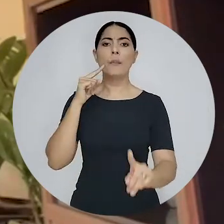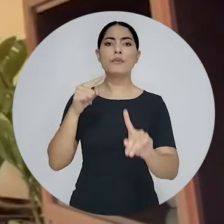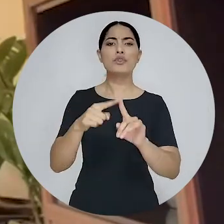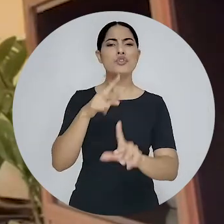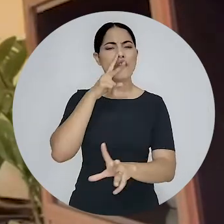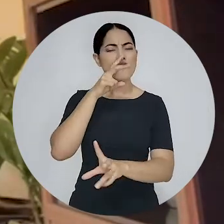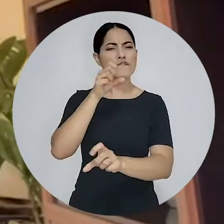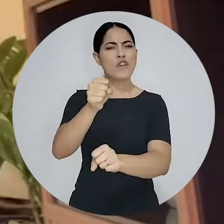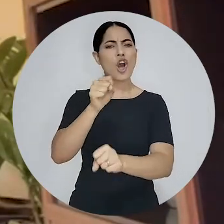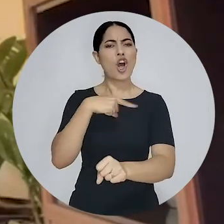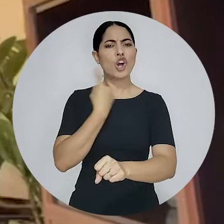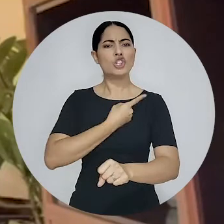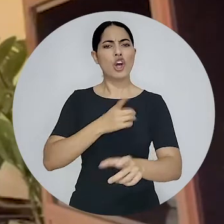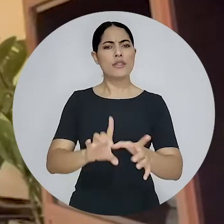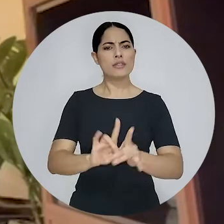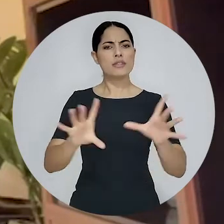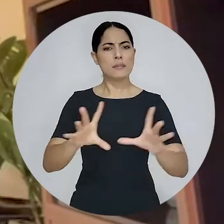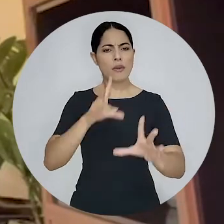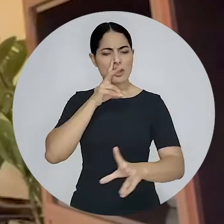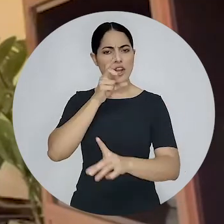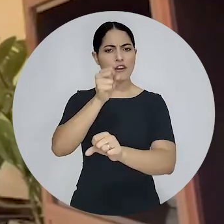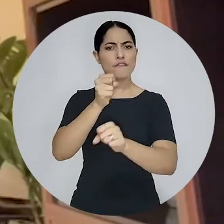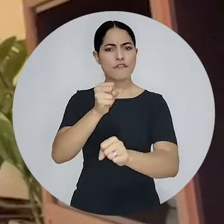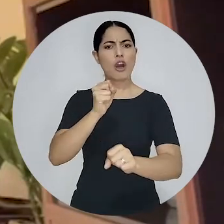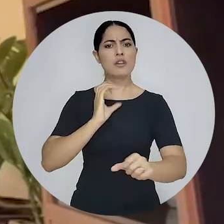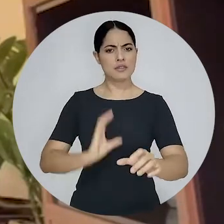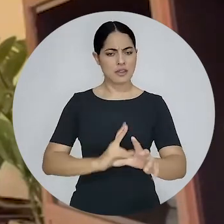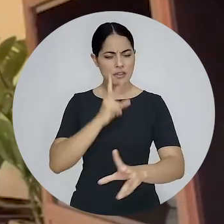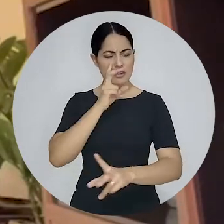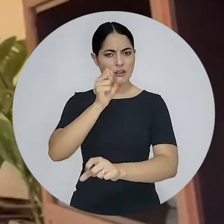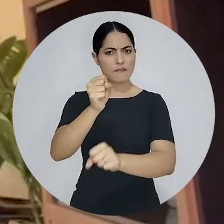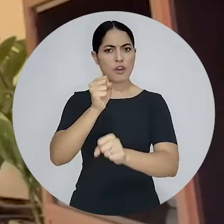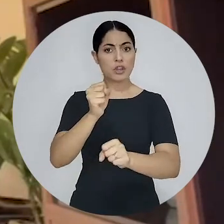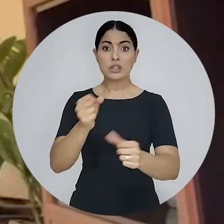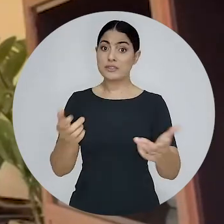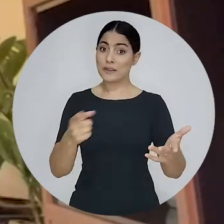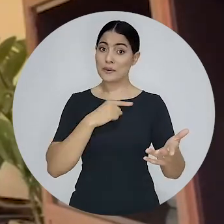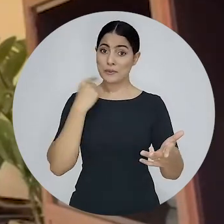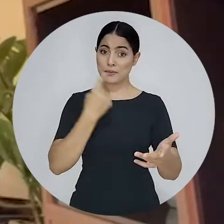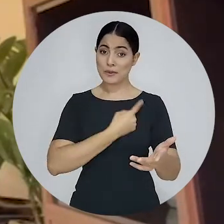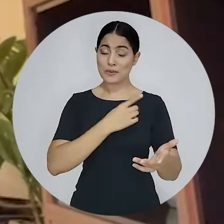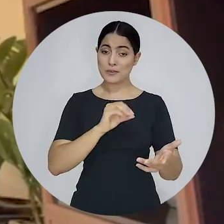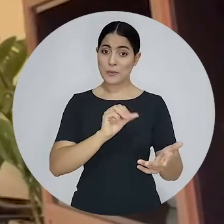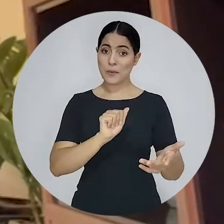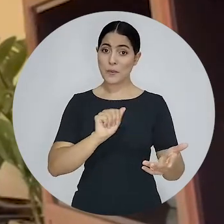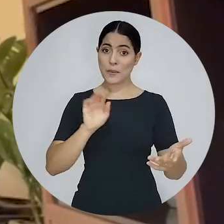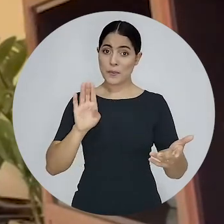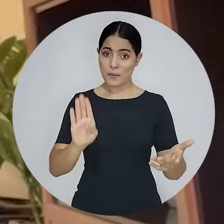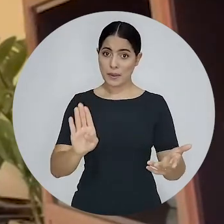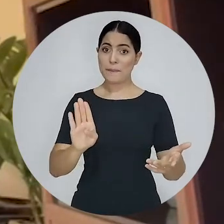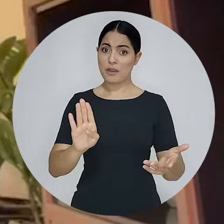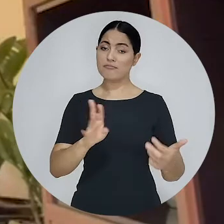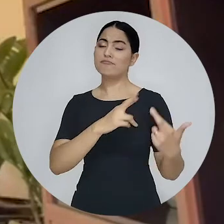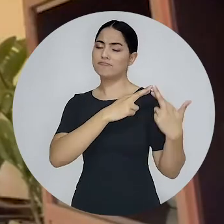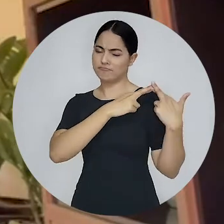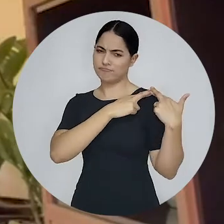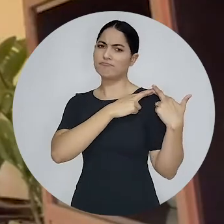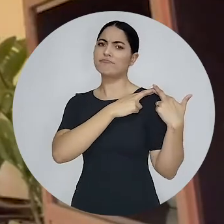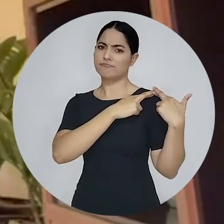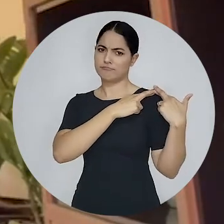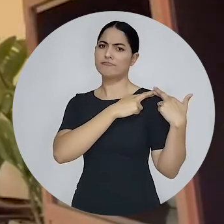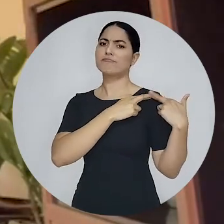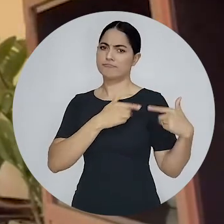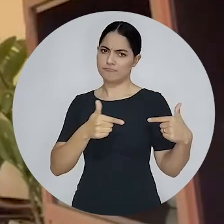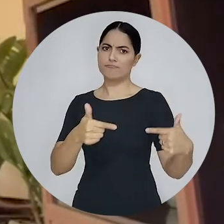fortalecendo a nossa democracia e a nossa cidadania. É a OAB se desincumbindo da sua